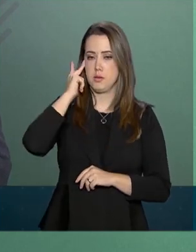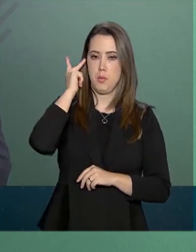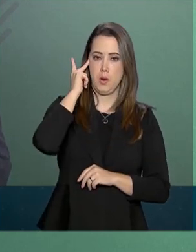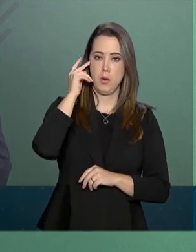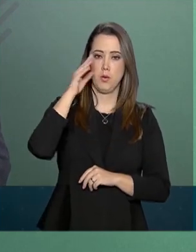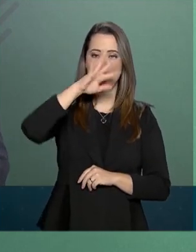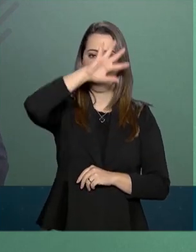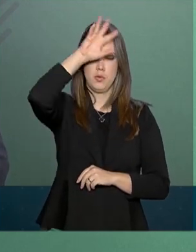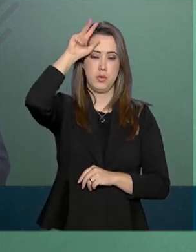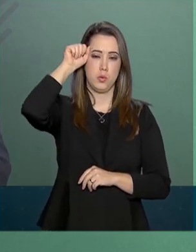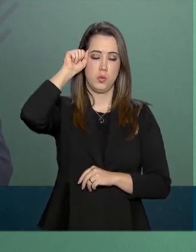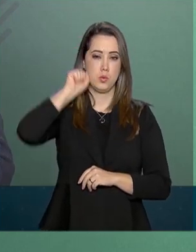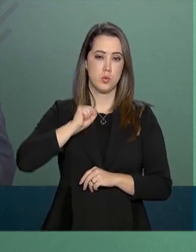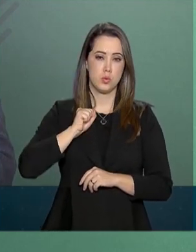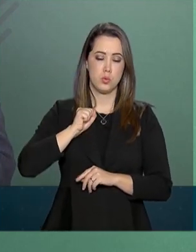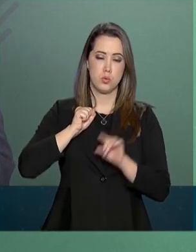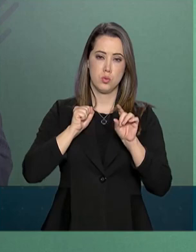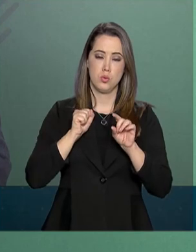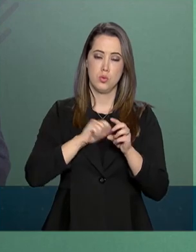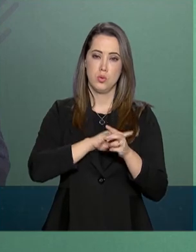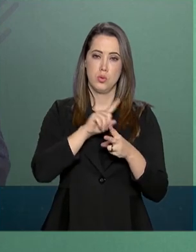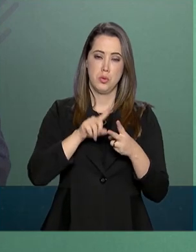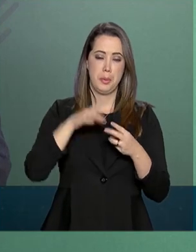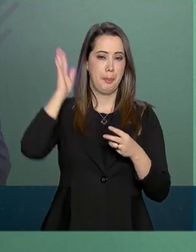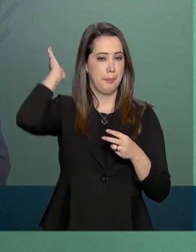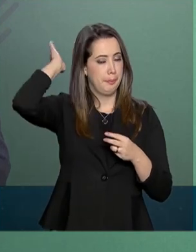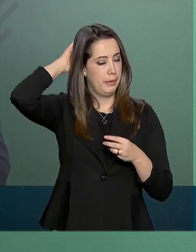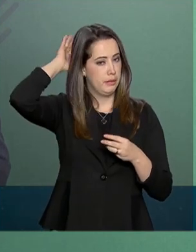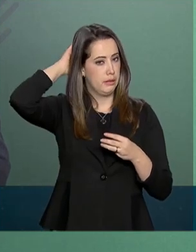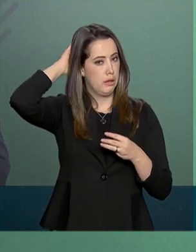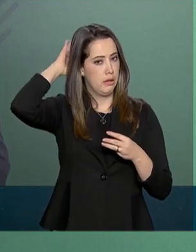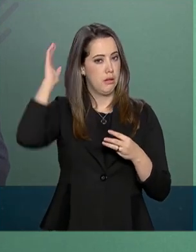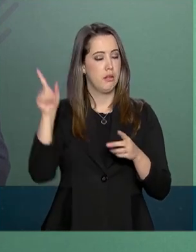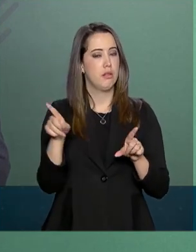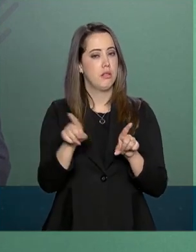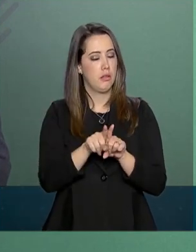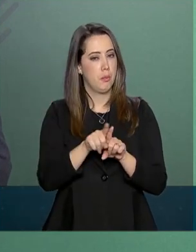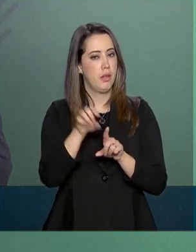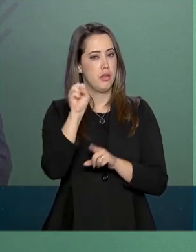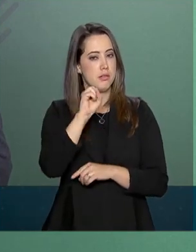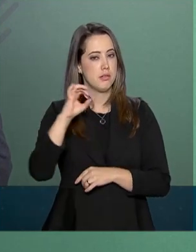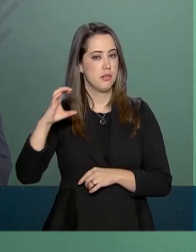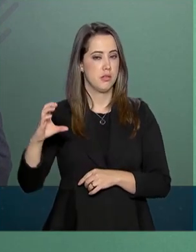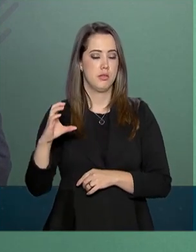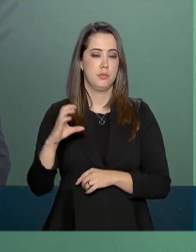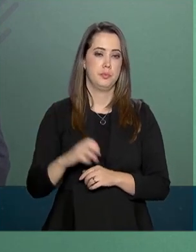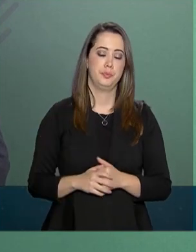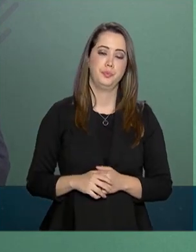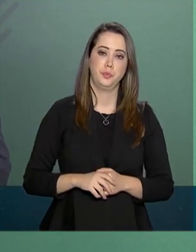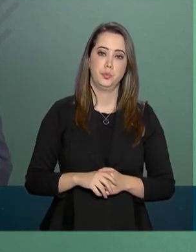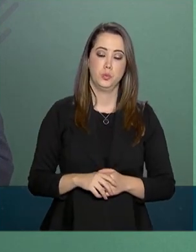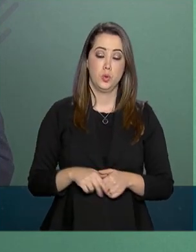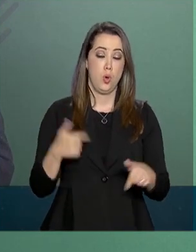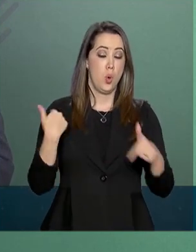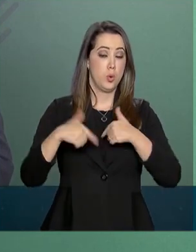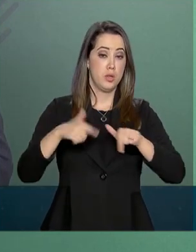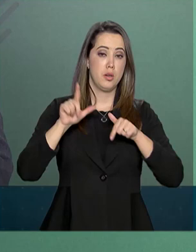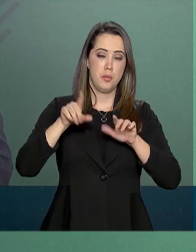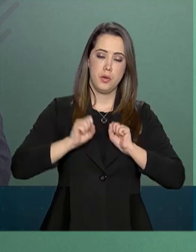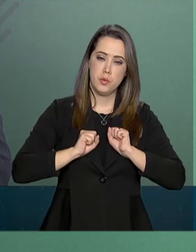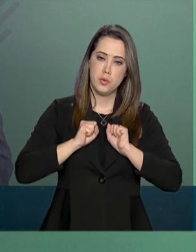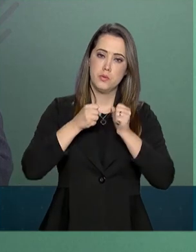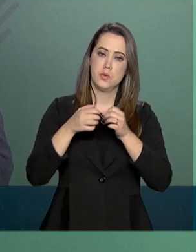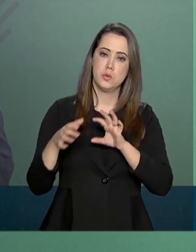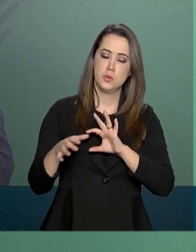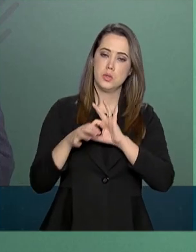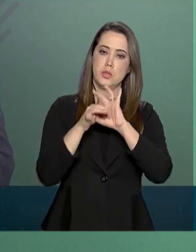Mato Grosso do Sul, Pará e Santa Catarina. A iniciativa é um esforço